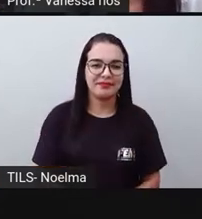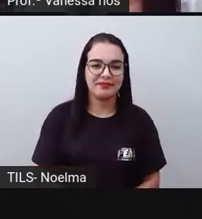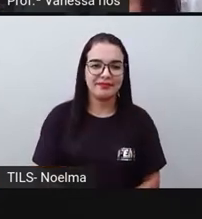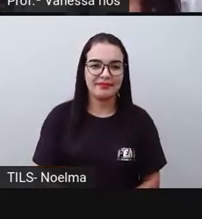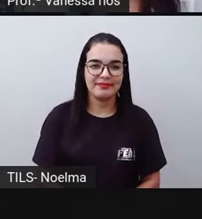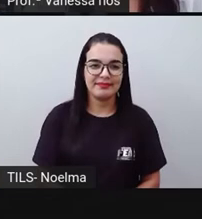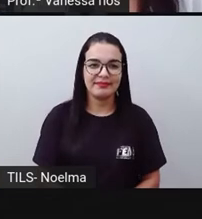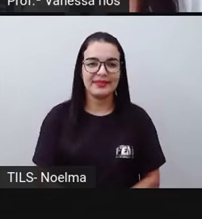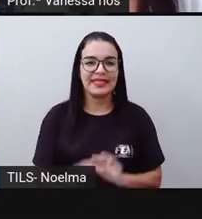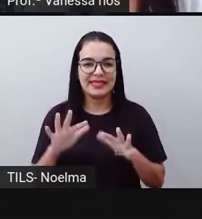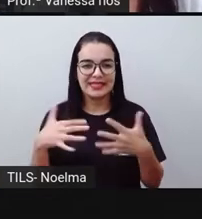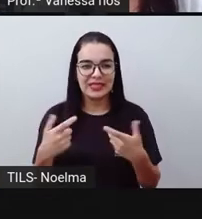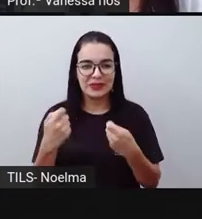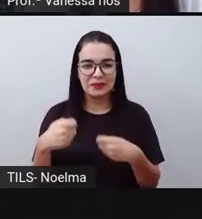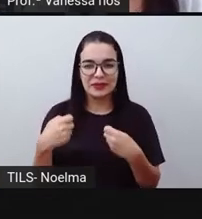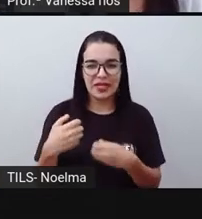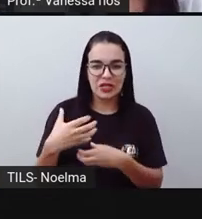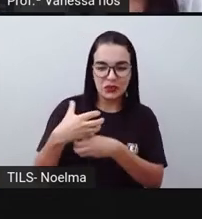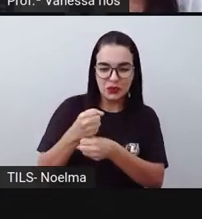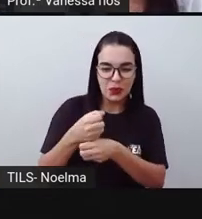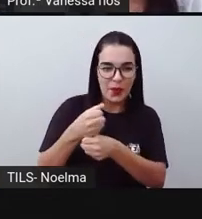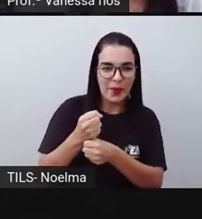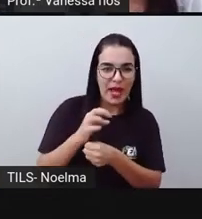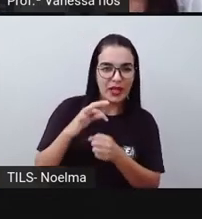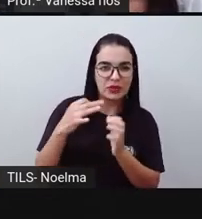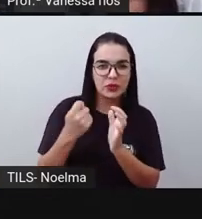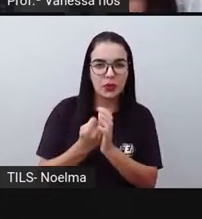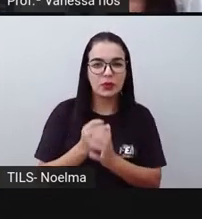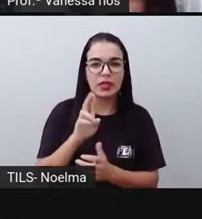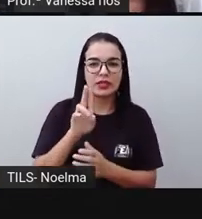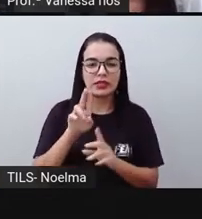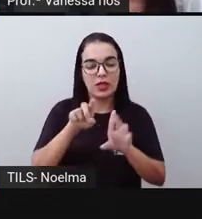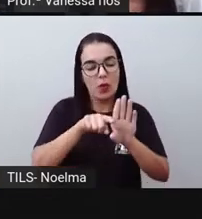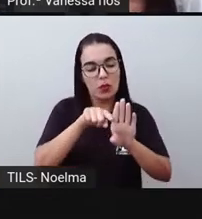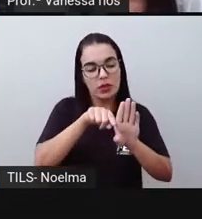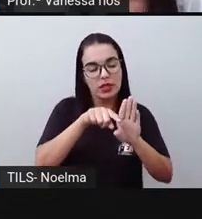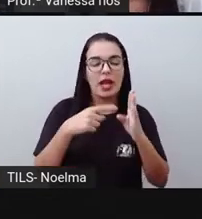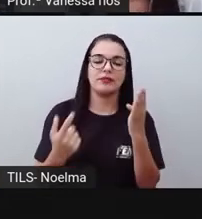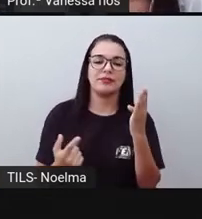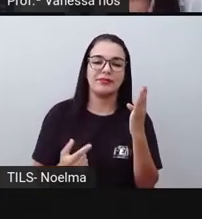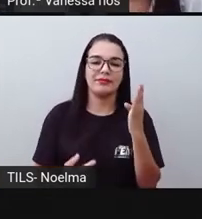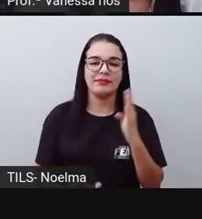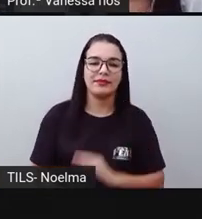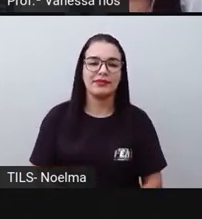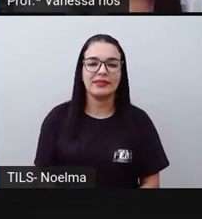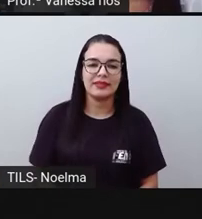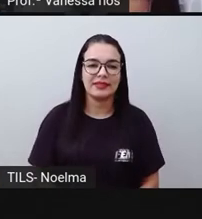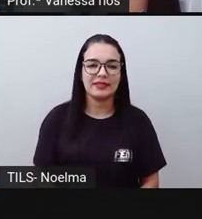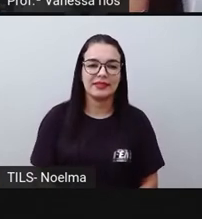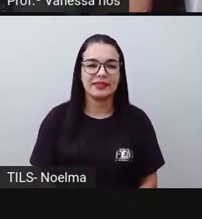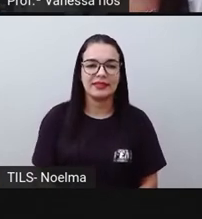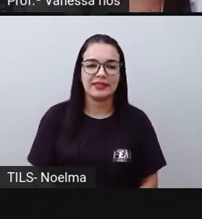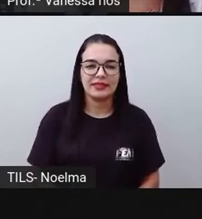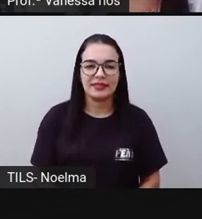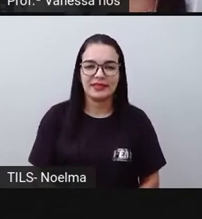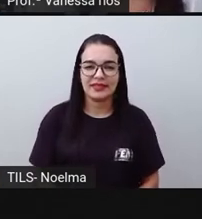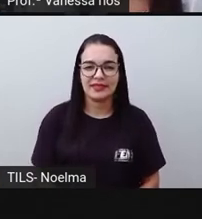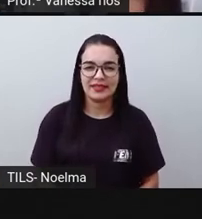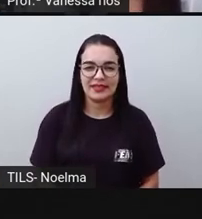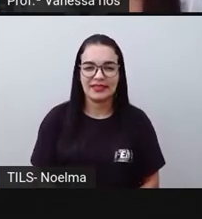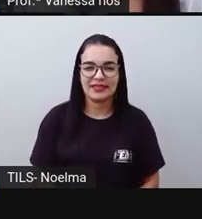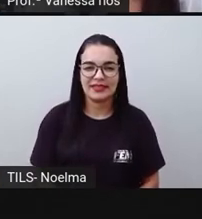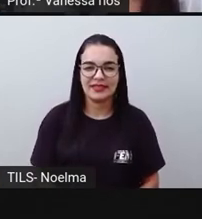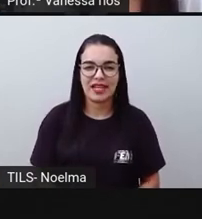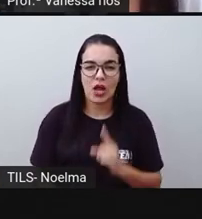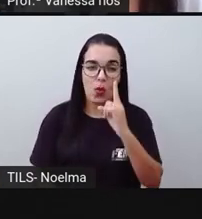eu preciso juntar todas as unidades de milhar. Então o zero permanece aqui e o 1 sobe, a gente fala que o 1 sobe, não é?